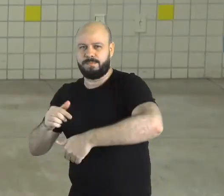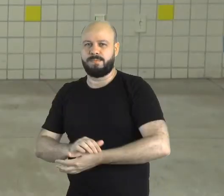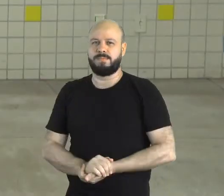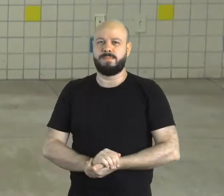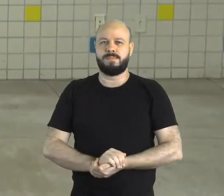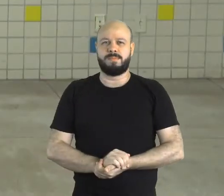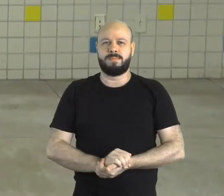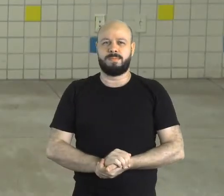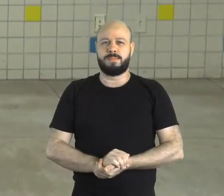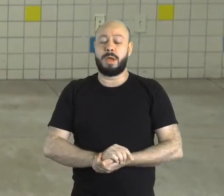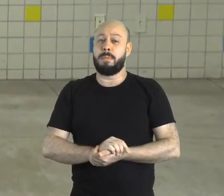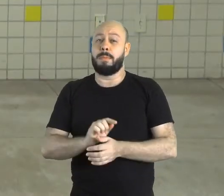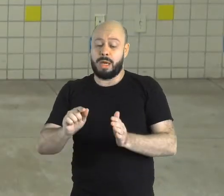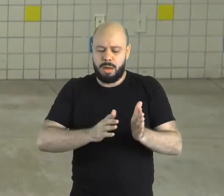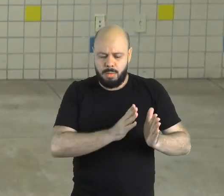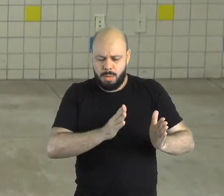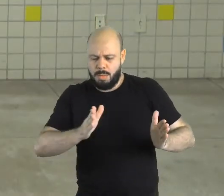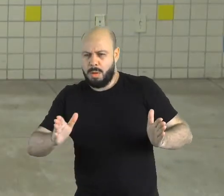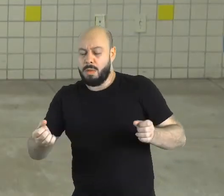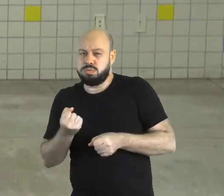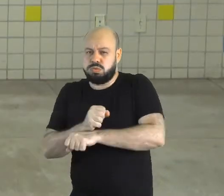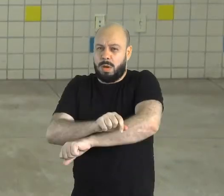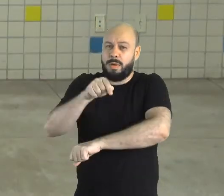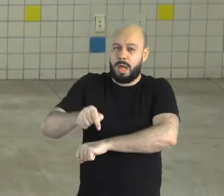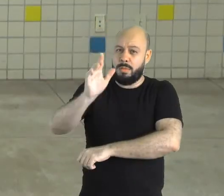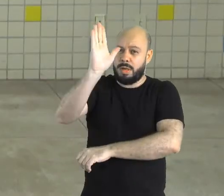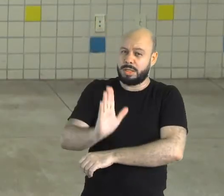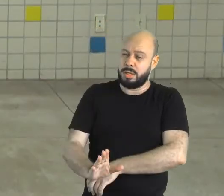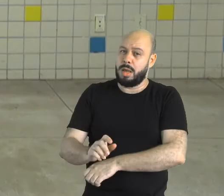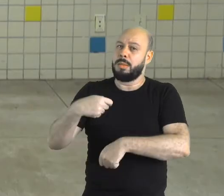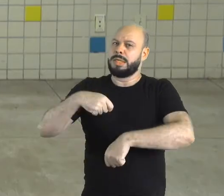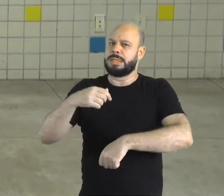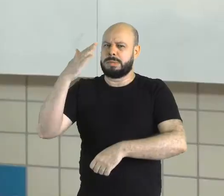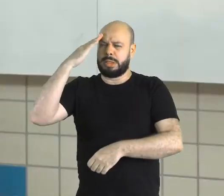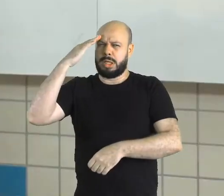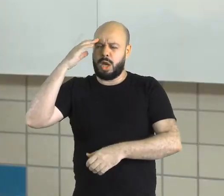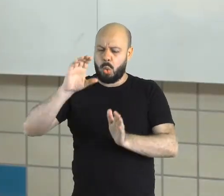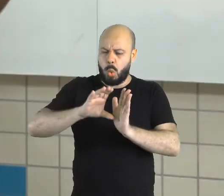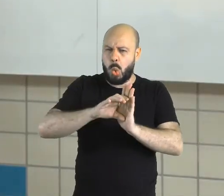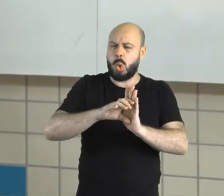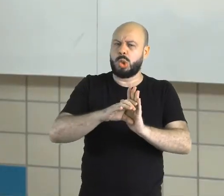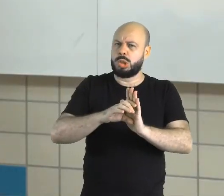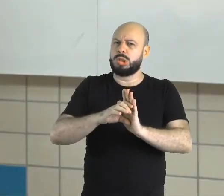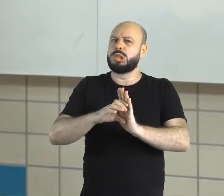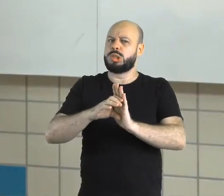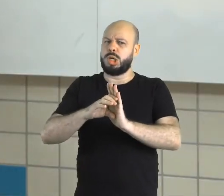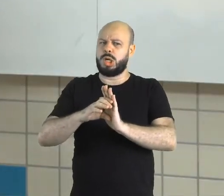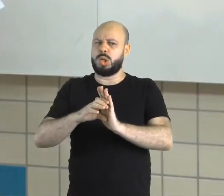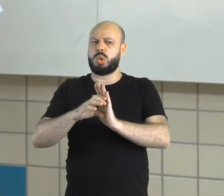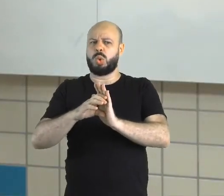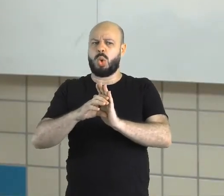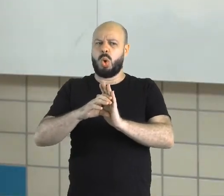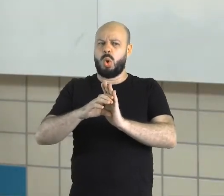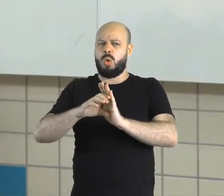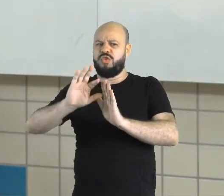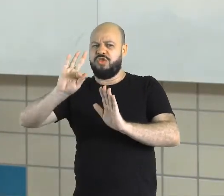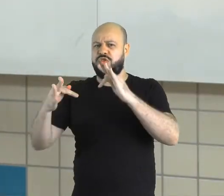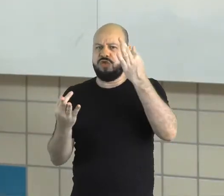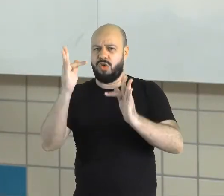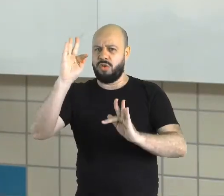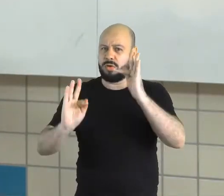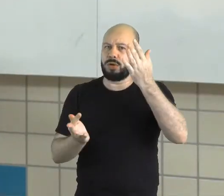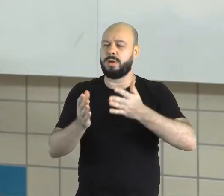No entanto, todo esse processo de escravização no Brasil, nós devemos quebrar alguns conceitos folclóricos, certo? Por quê? Porque tem